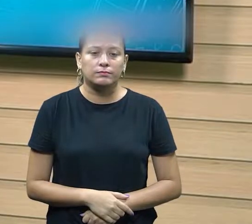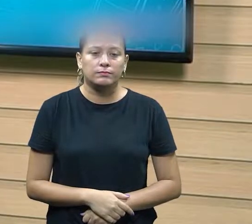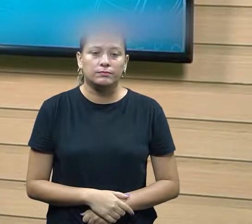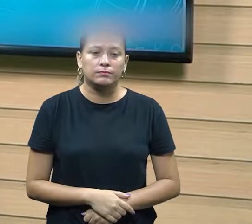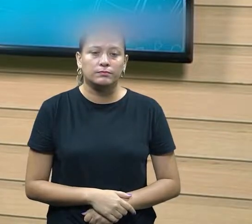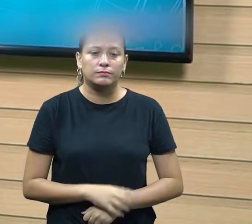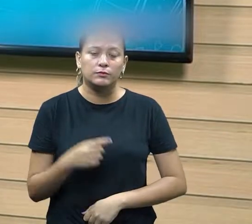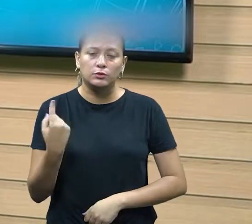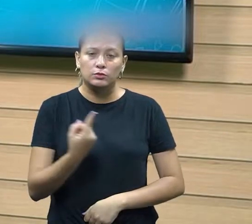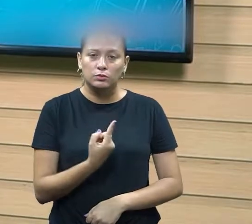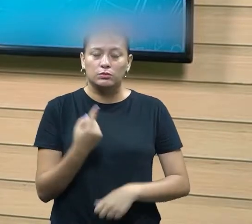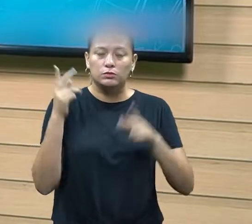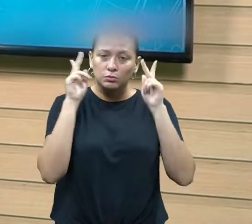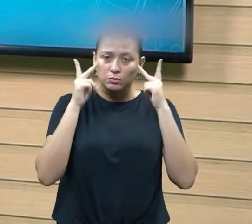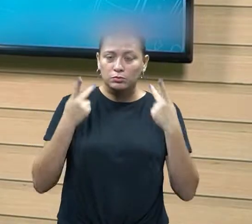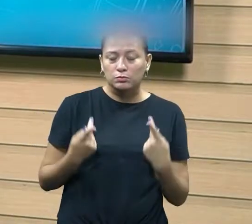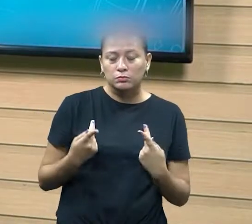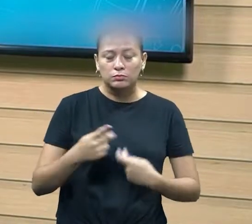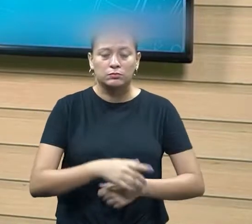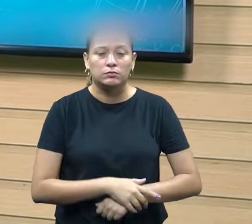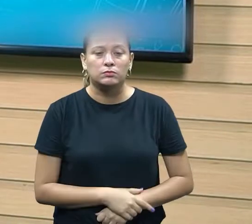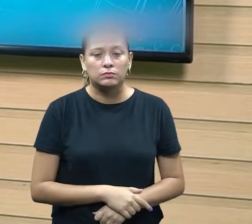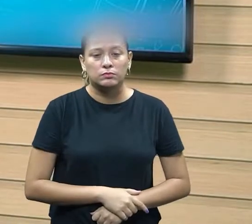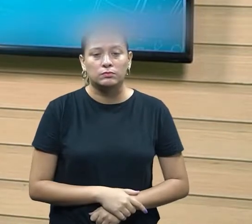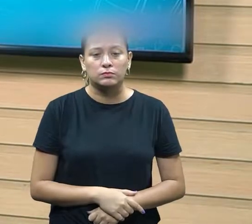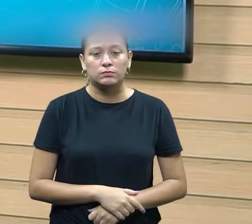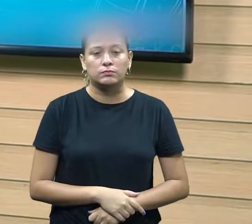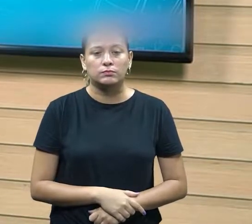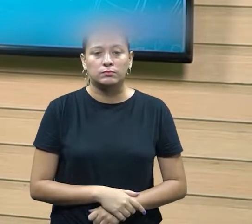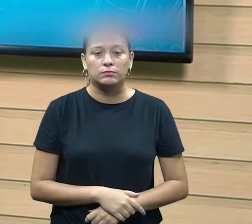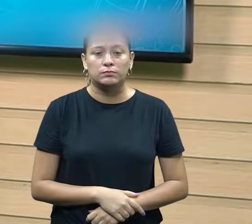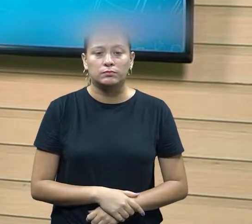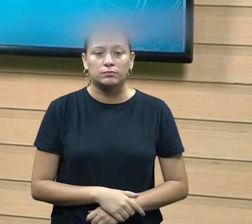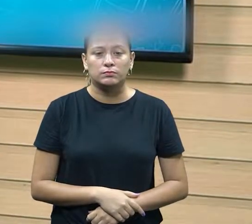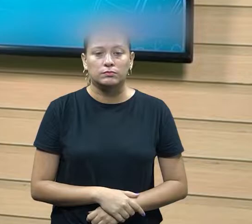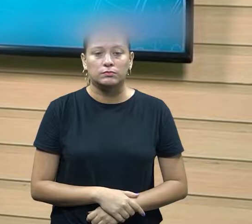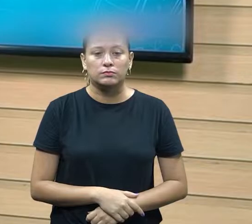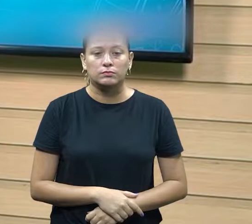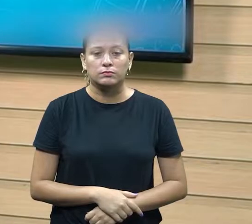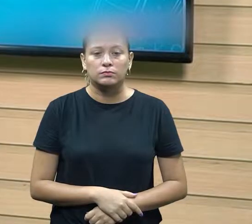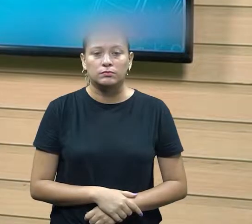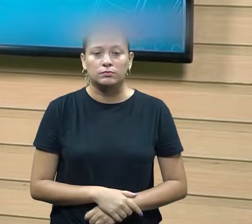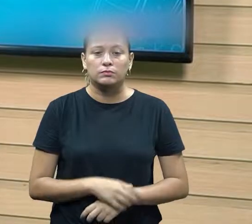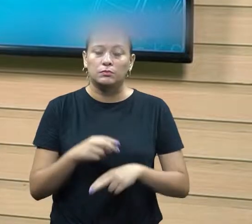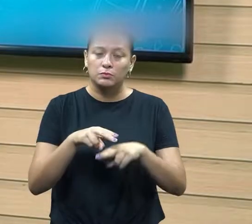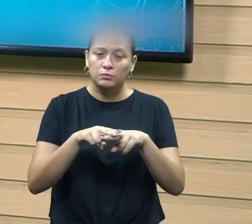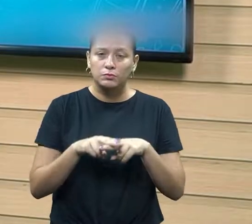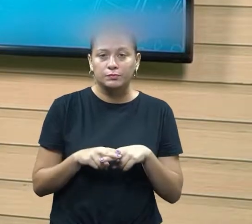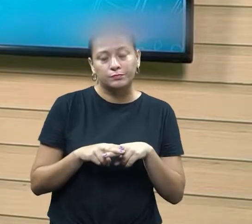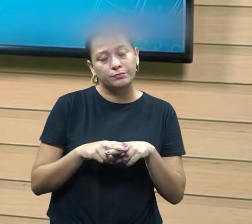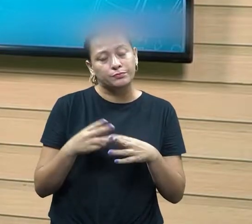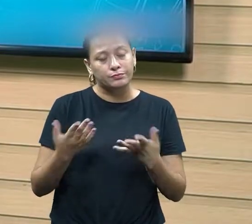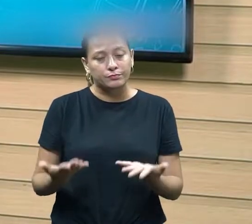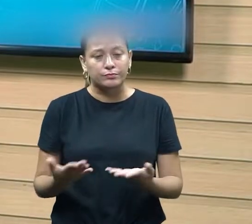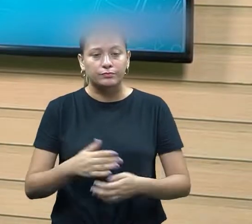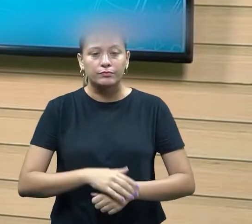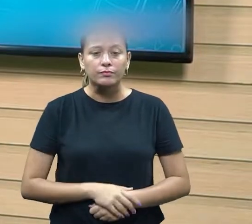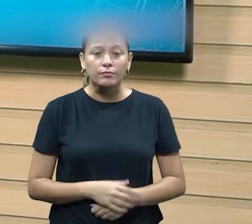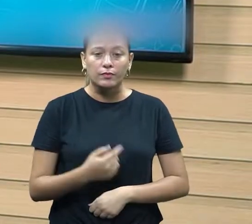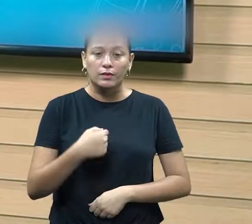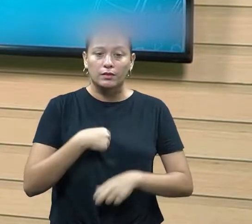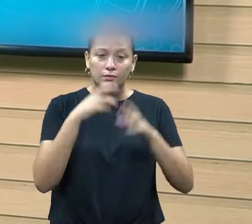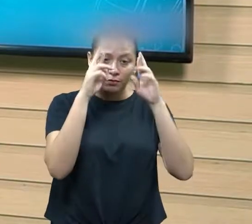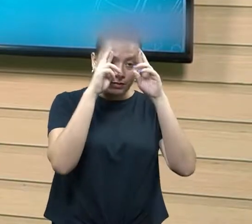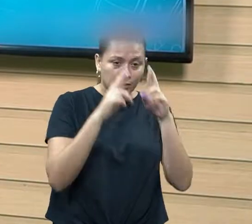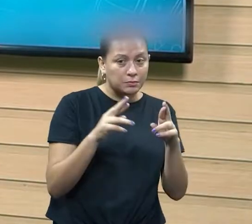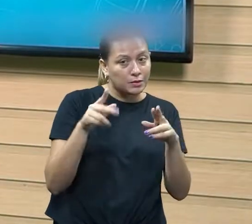nós somos diferentes mas iguais justamente nessa condição que é de ser humano portanto se eu sou humano eu me respeito